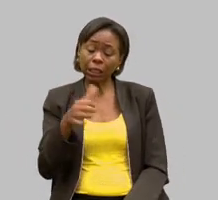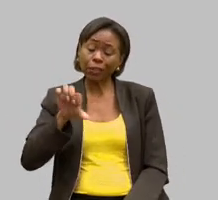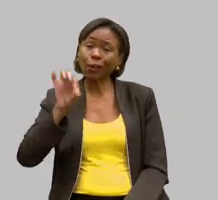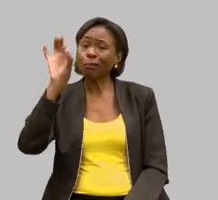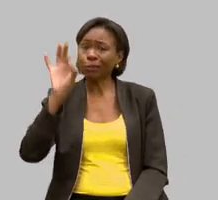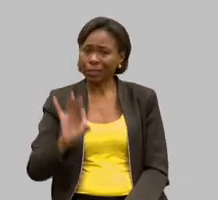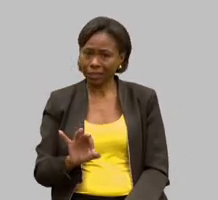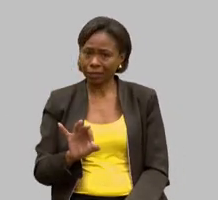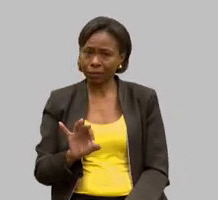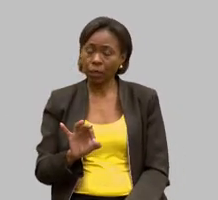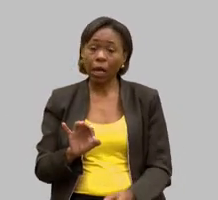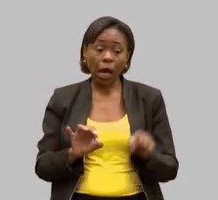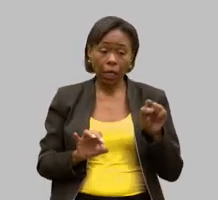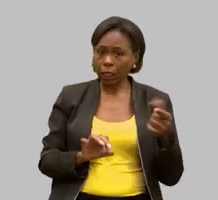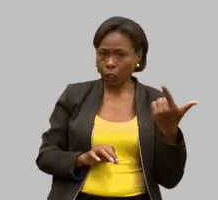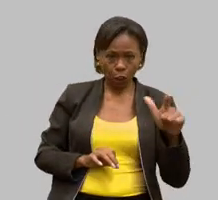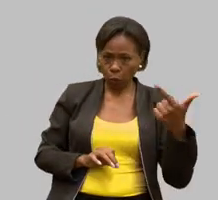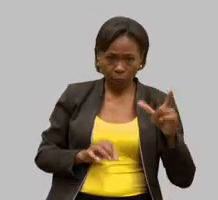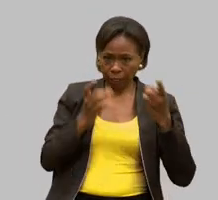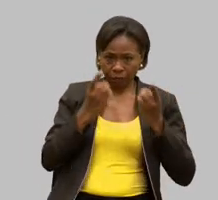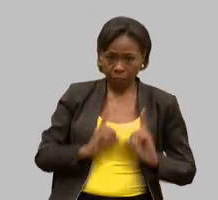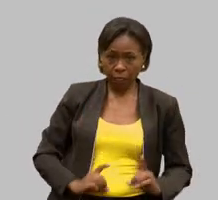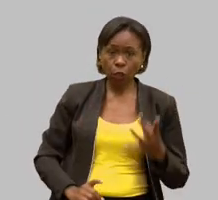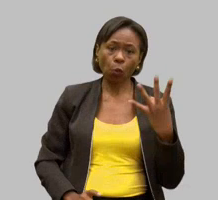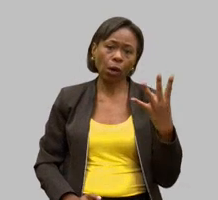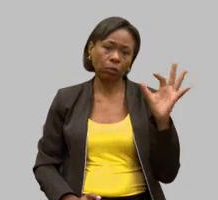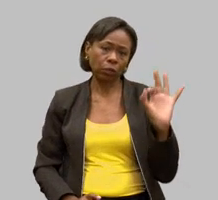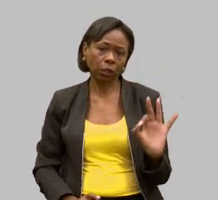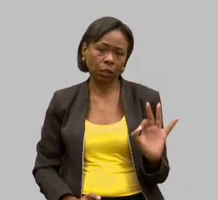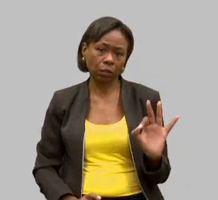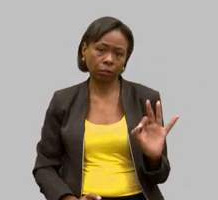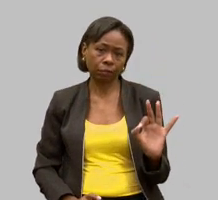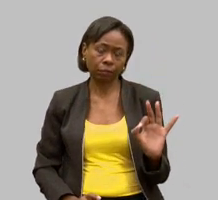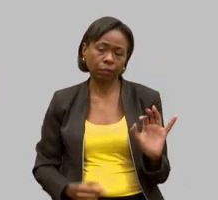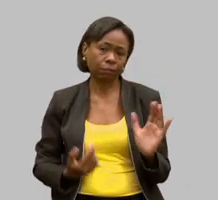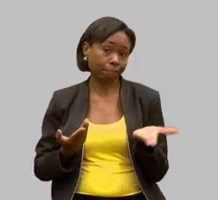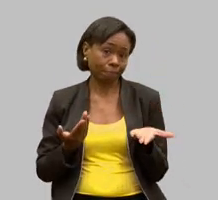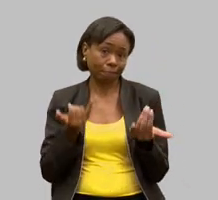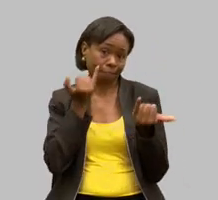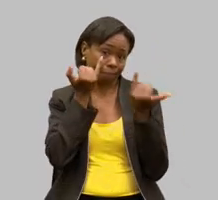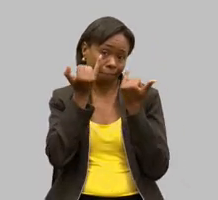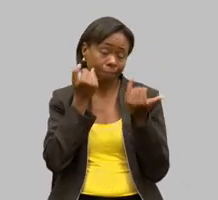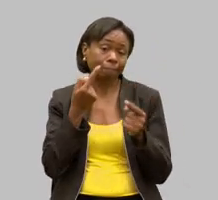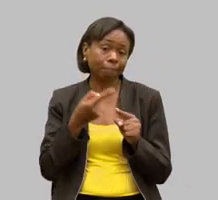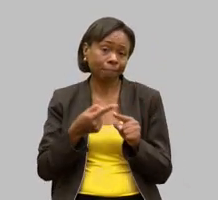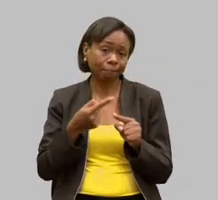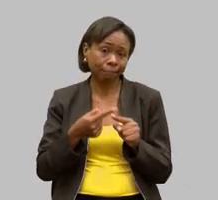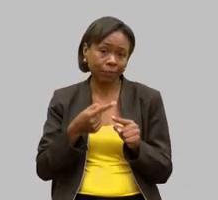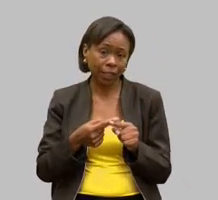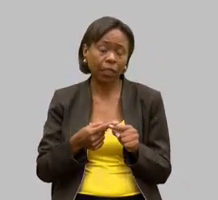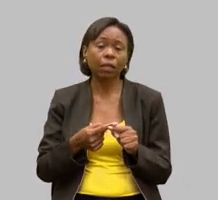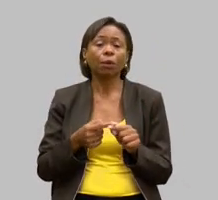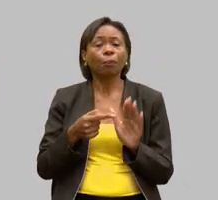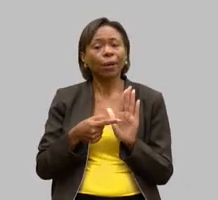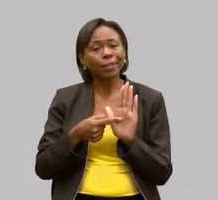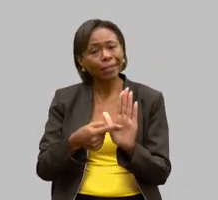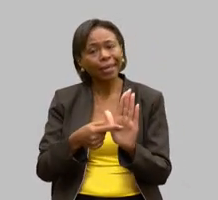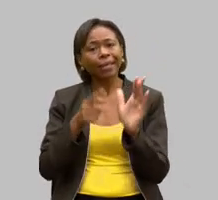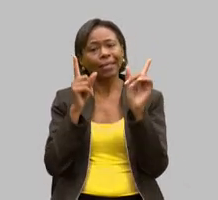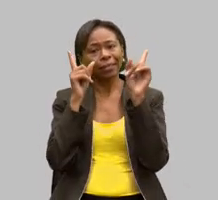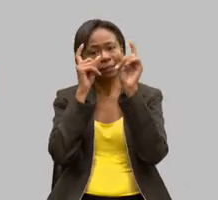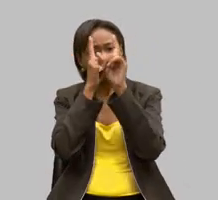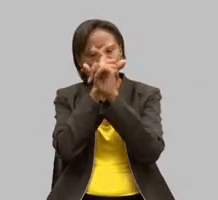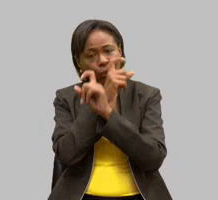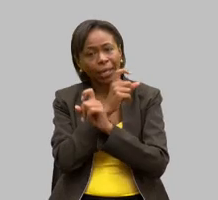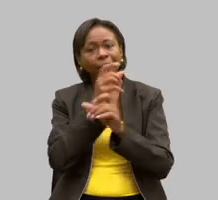sem deficiência foi de 4% porque que eu trouxe esse dado acerca da dificuldade que nós temos de incluir